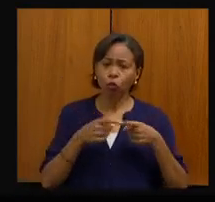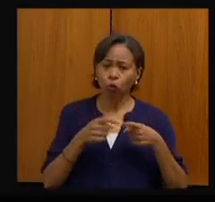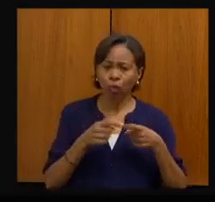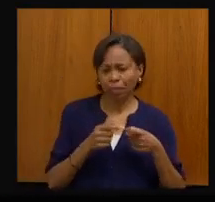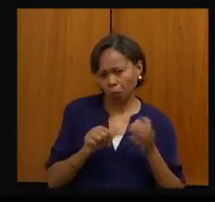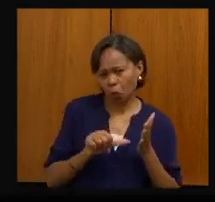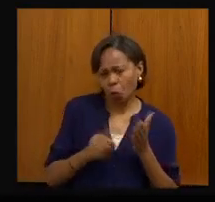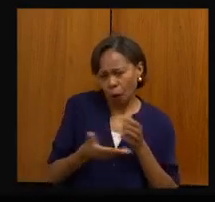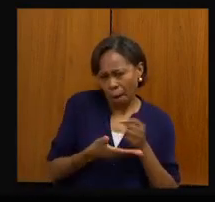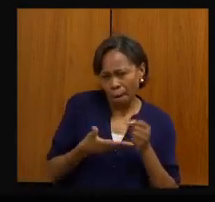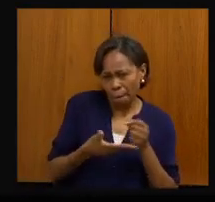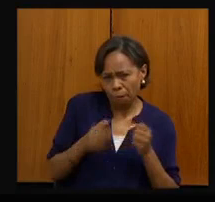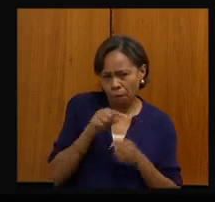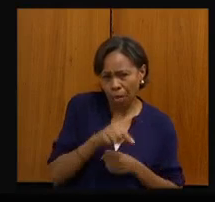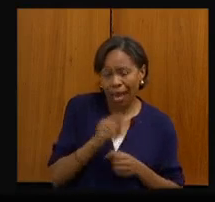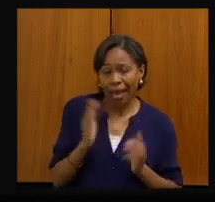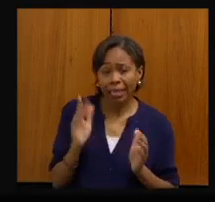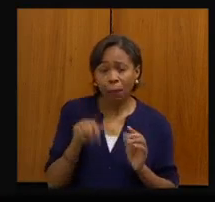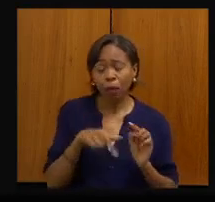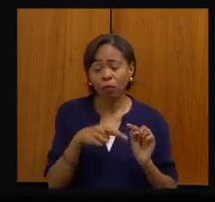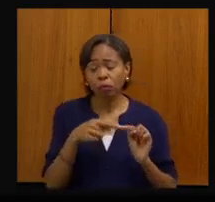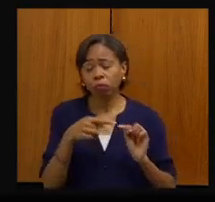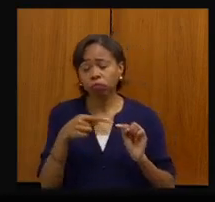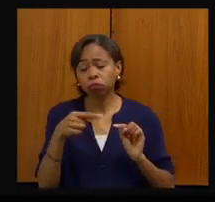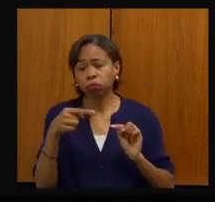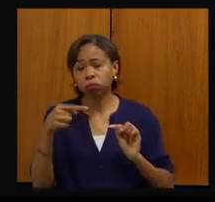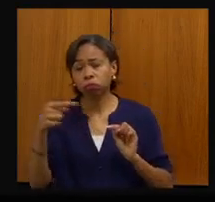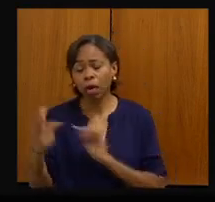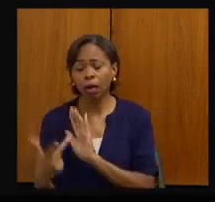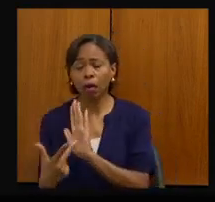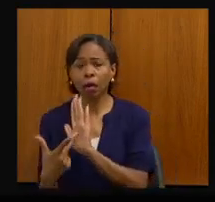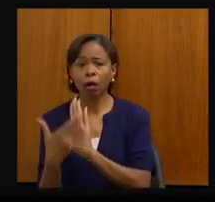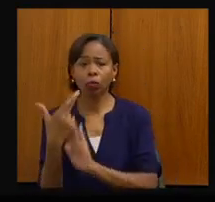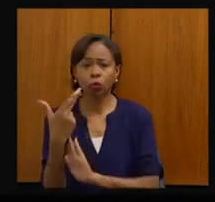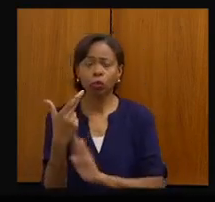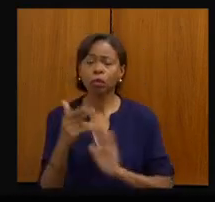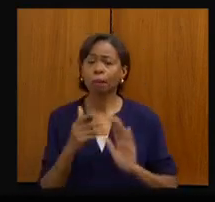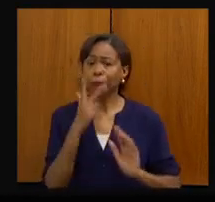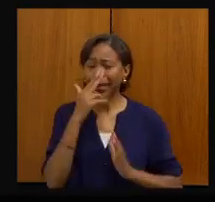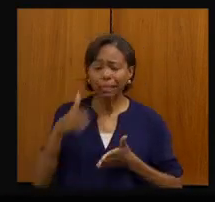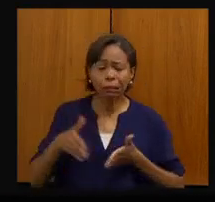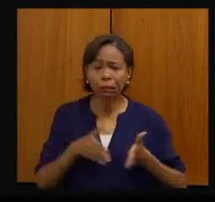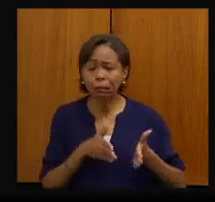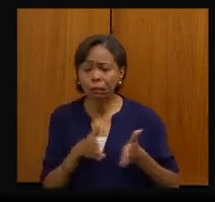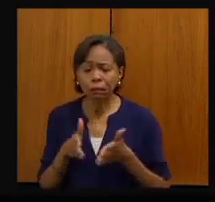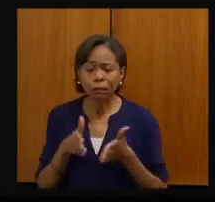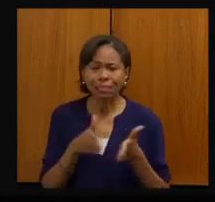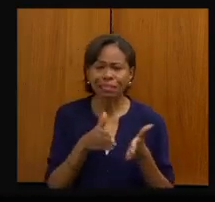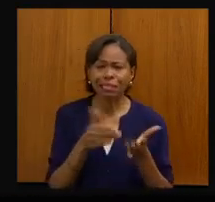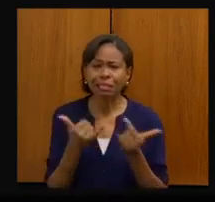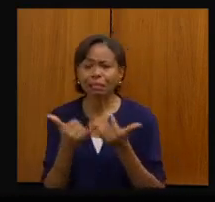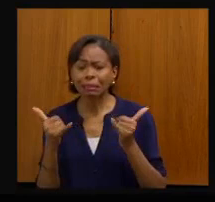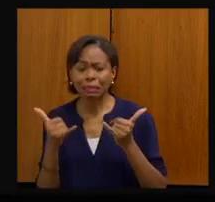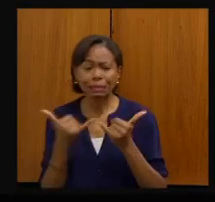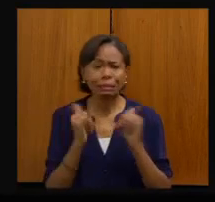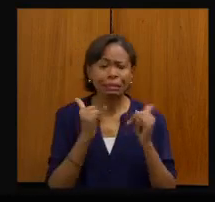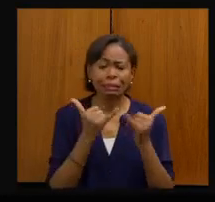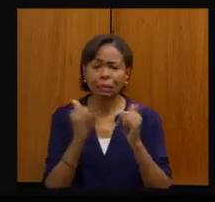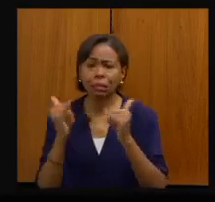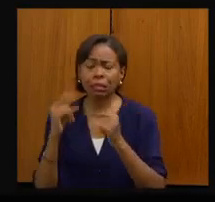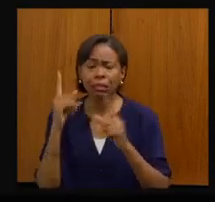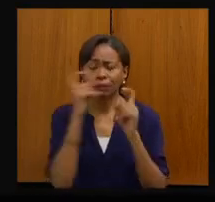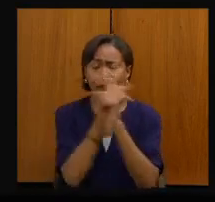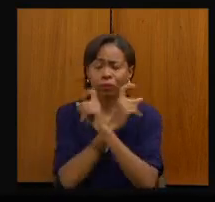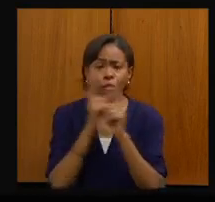atendimentos até a cirurgia é um caminho, sabe, cheio de espinho para o paciente. É um sofrimento muito